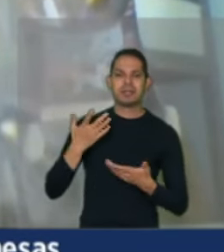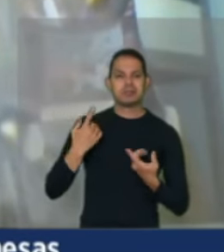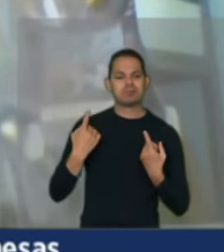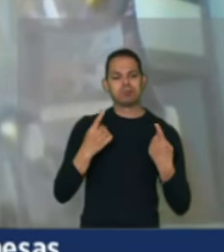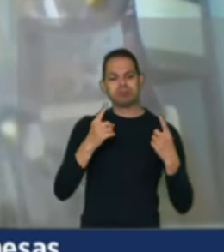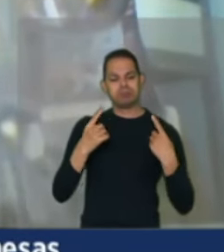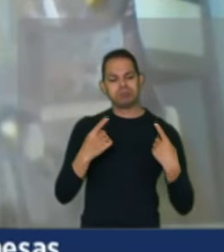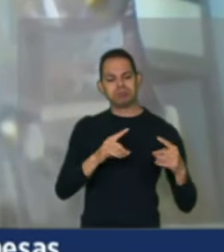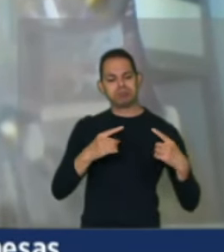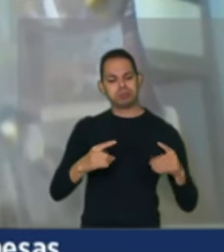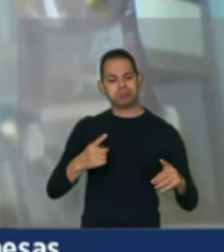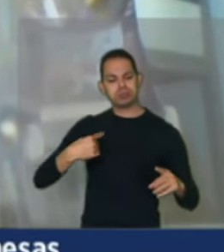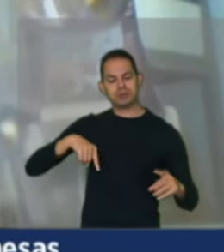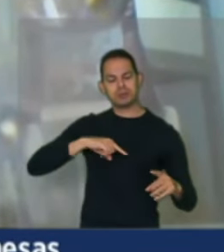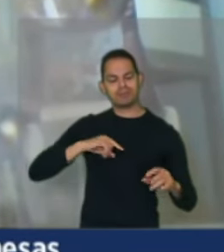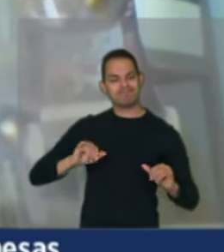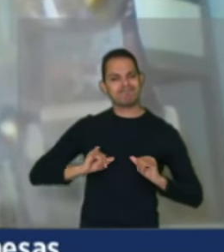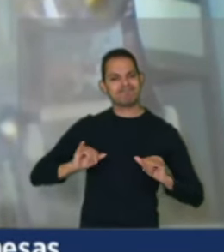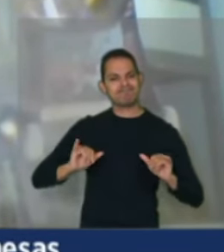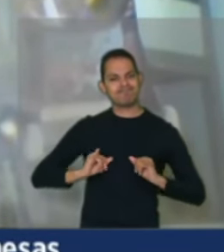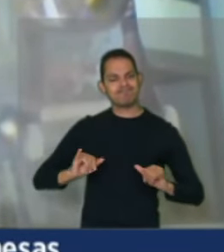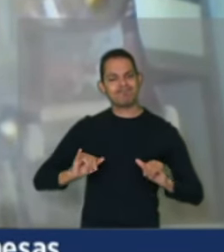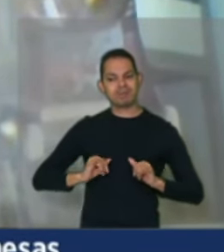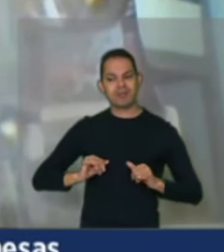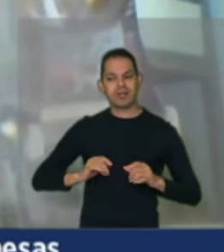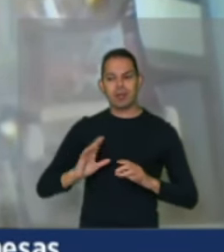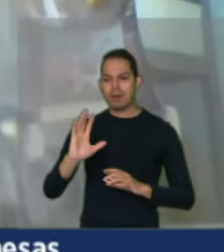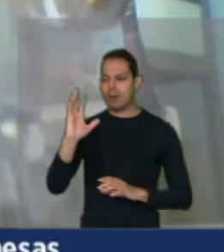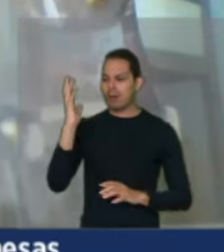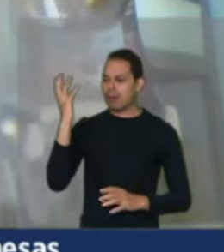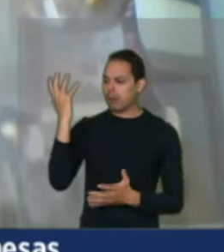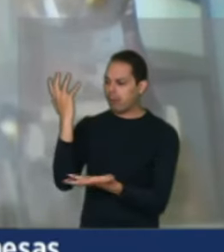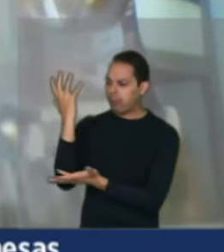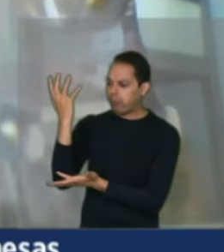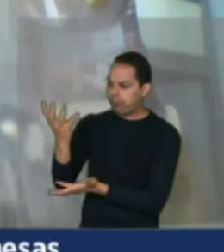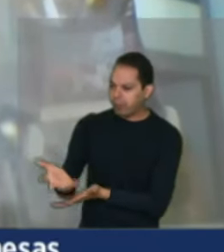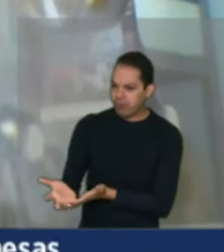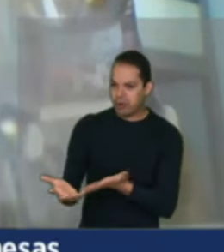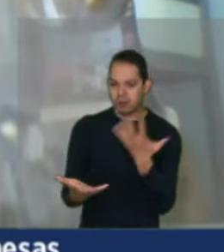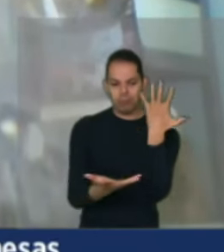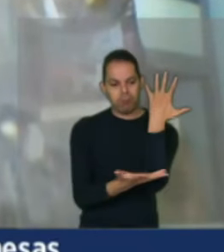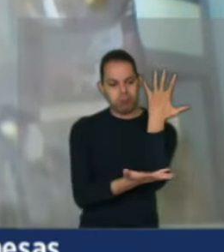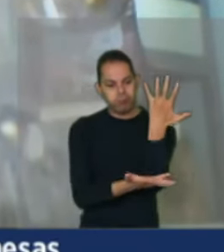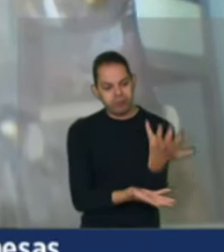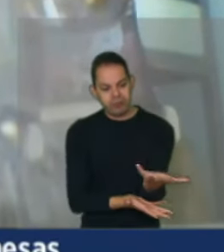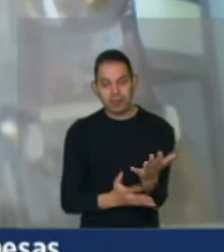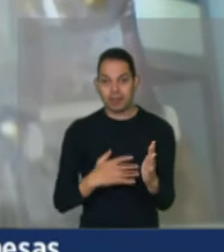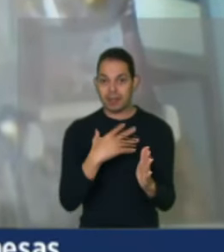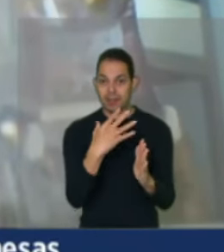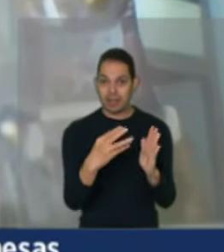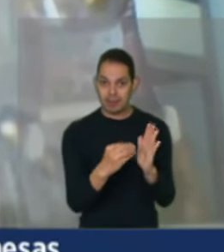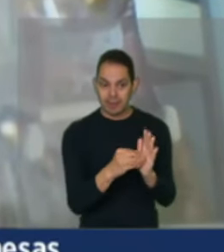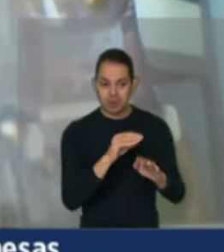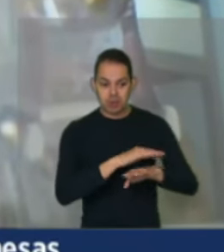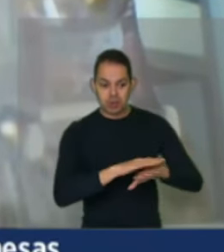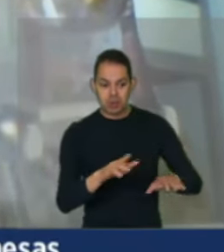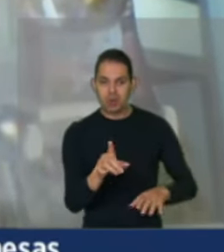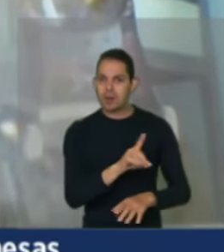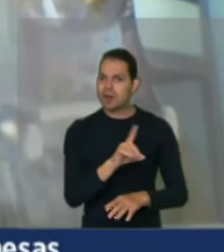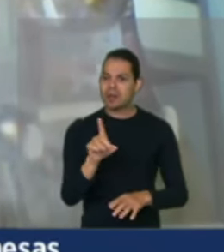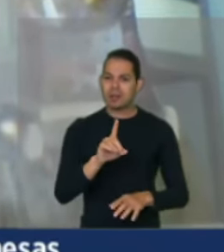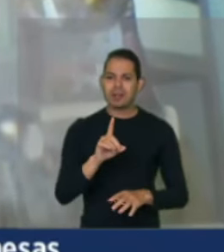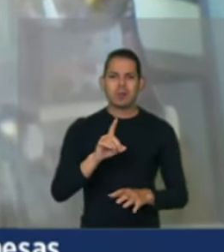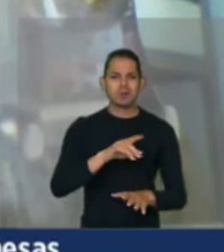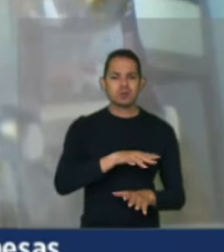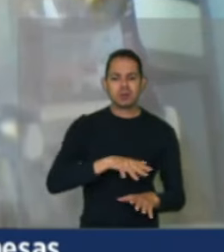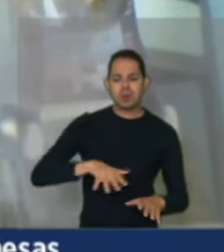sofrendo, do desmatamento absurdo, não só da Amazônia, mas o que foi e que é a Mata Atlântica,